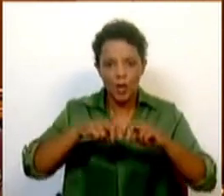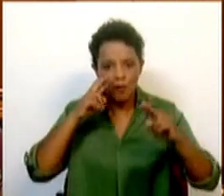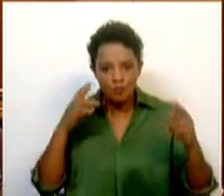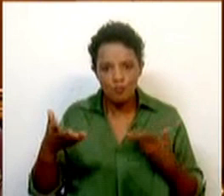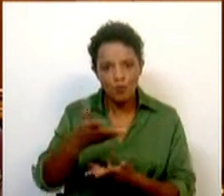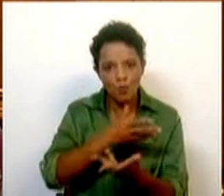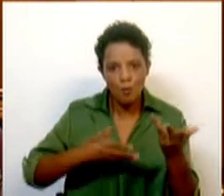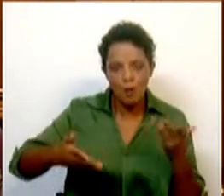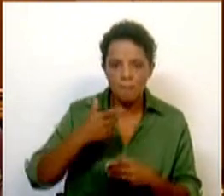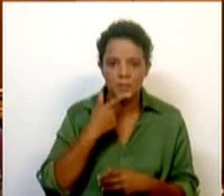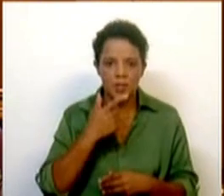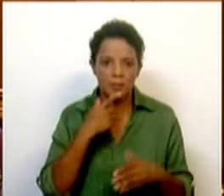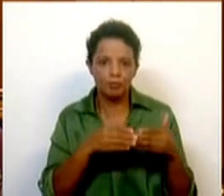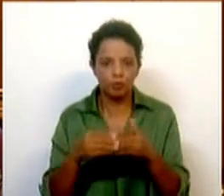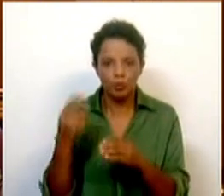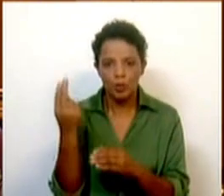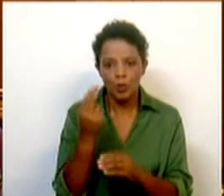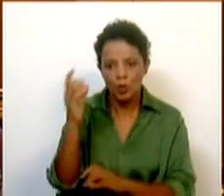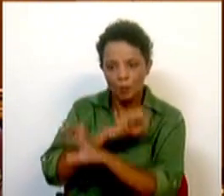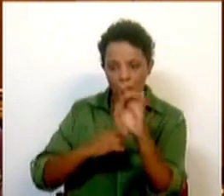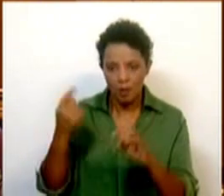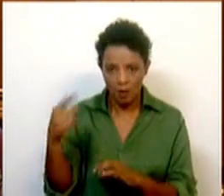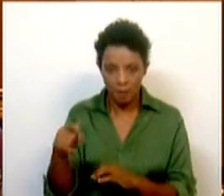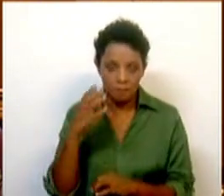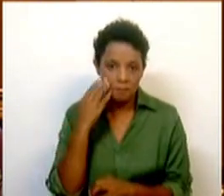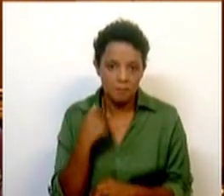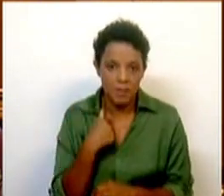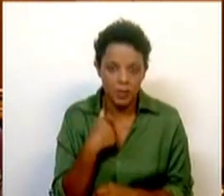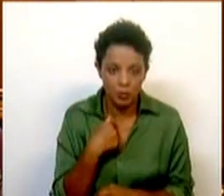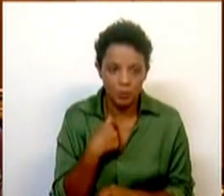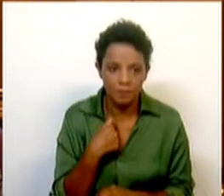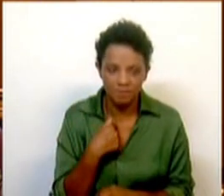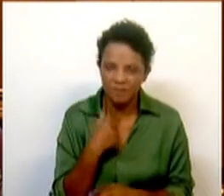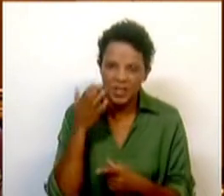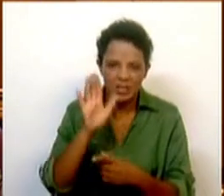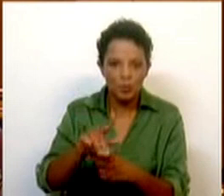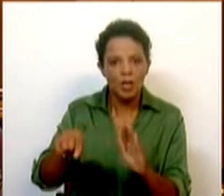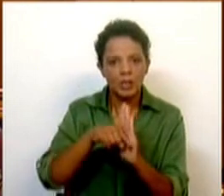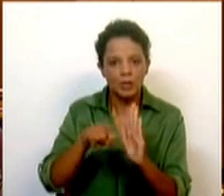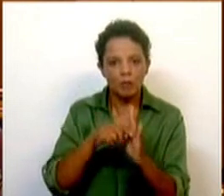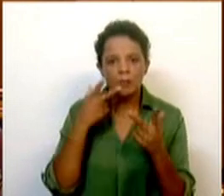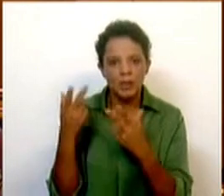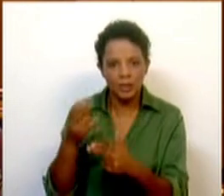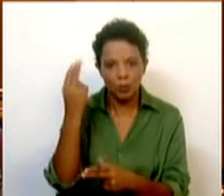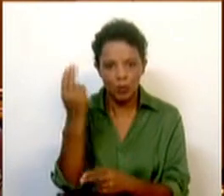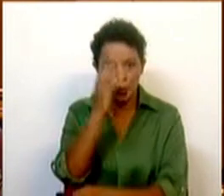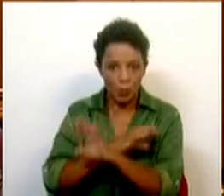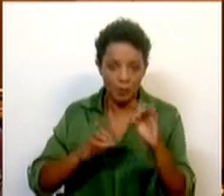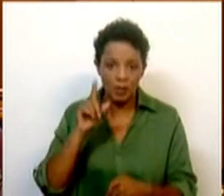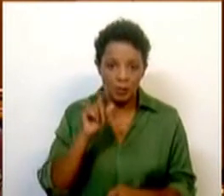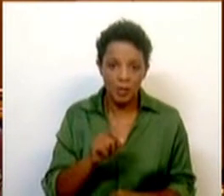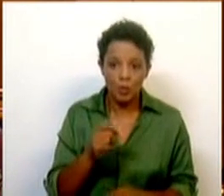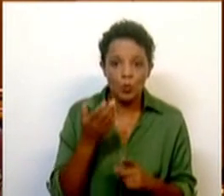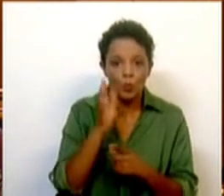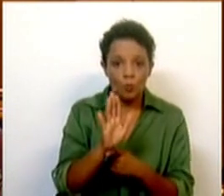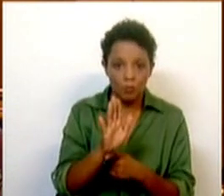absolutamente notório, a posição de liderança que a União Europeia tem tido e, portanto, creio que é um mau exemplo para criticar a União Europeia e talvez até um